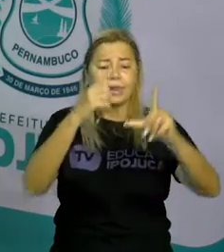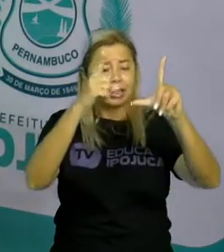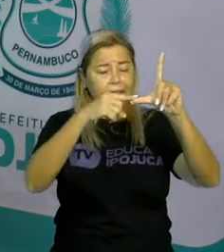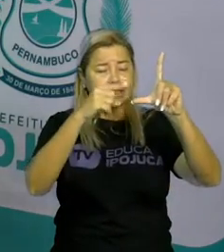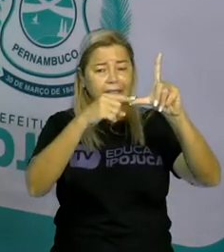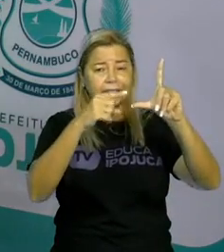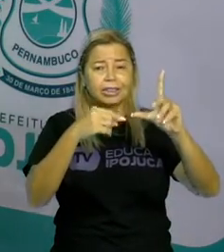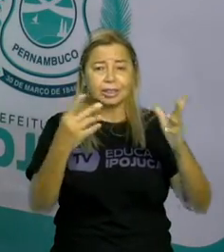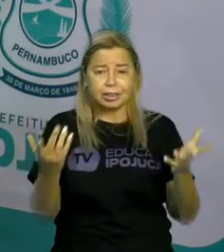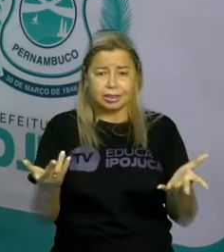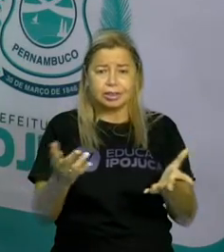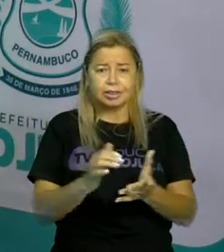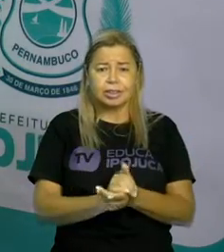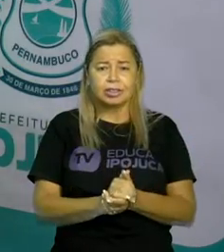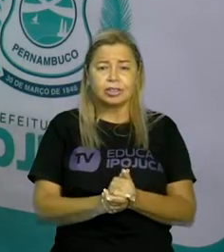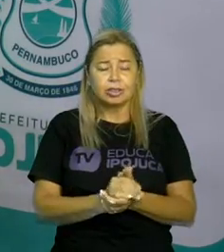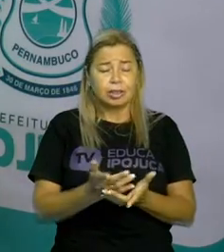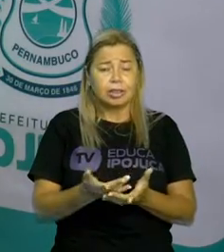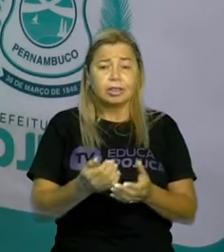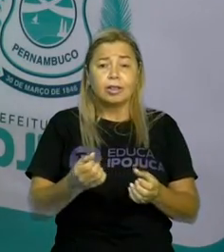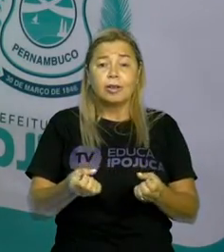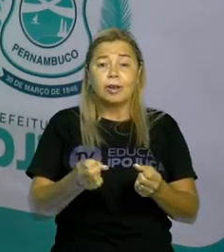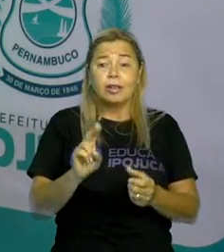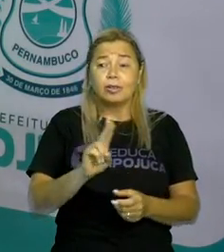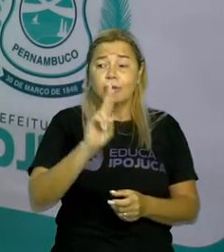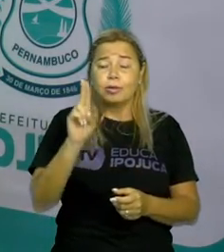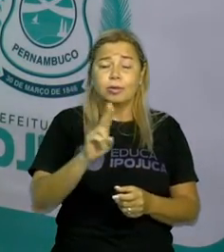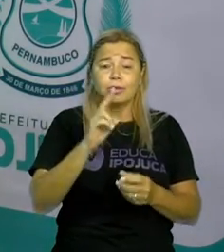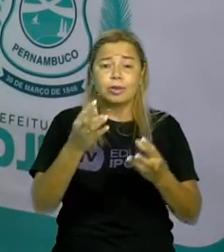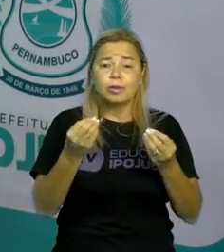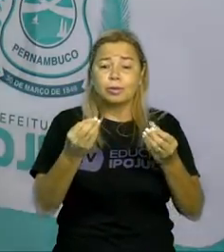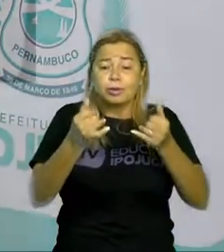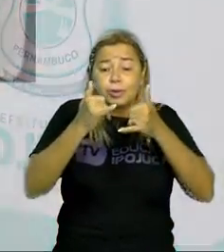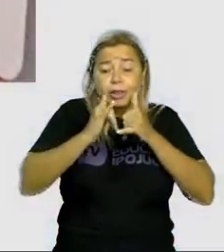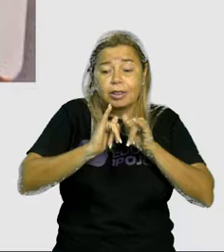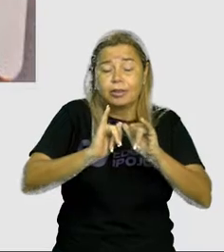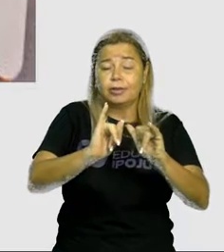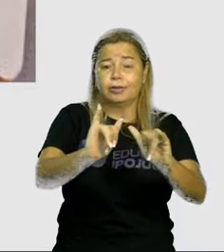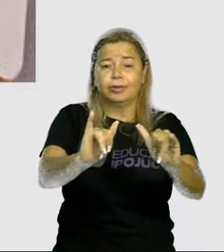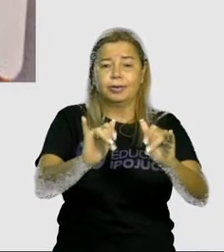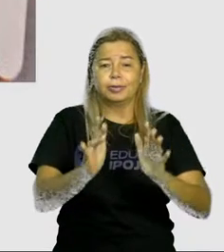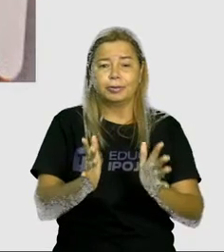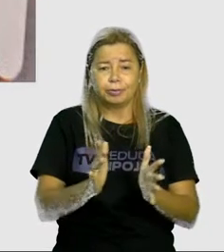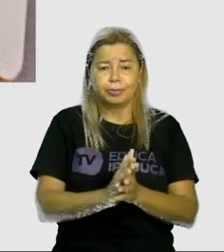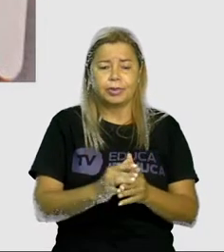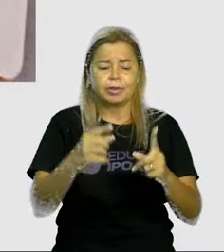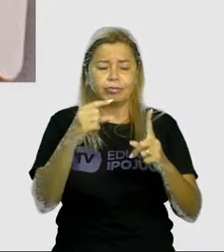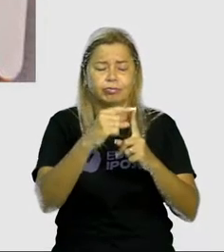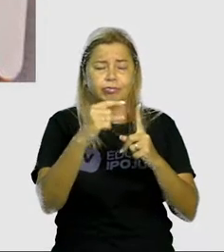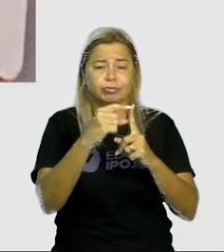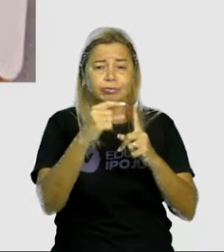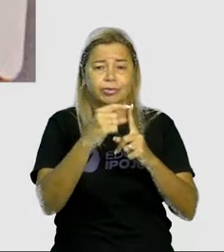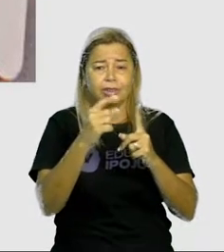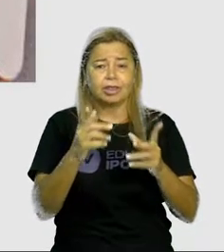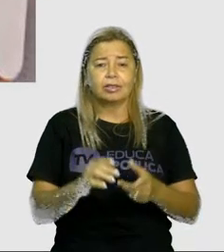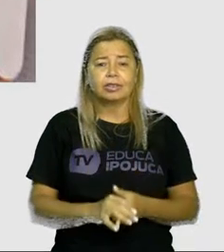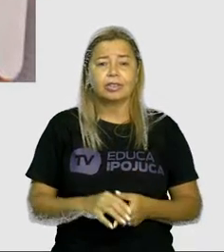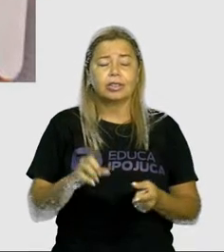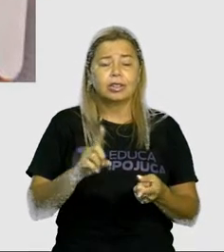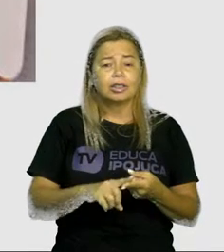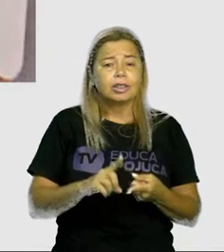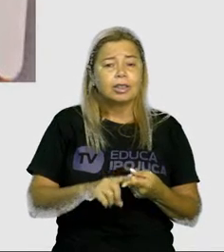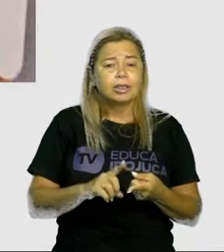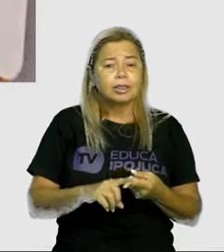útil para informar a grafia correta das palavras. E também para aprender a